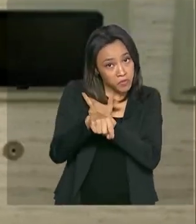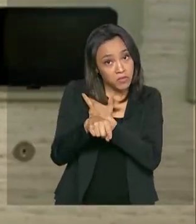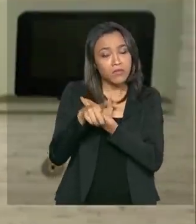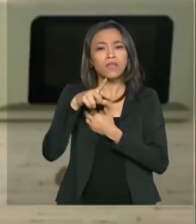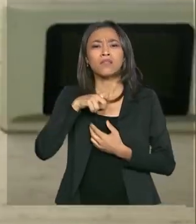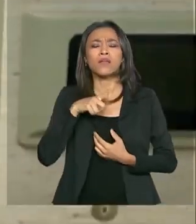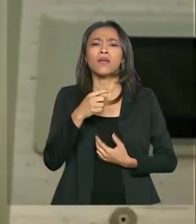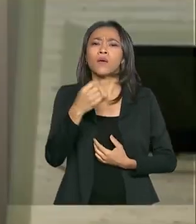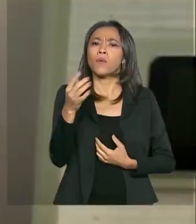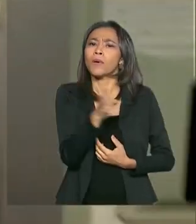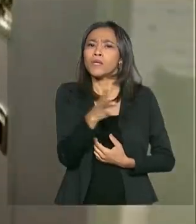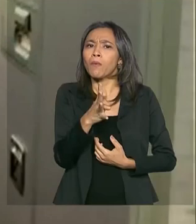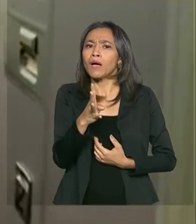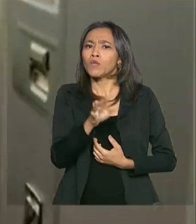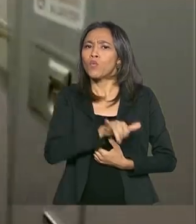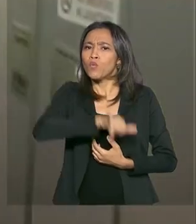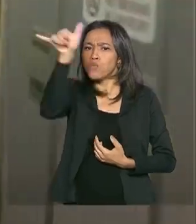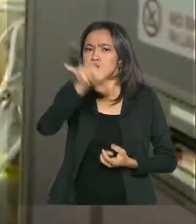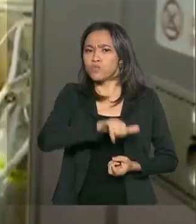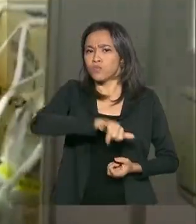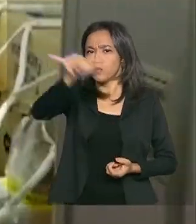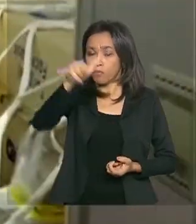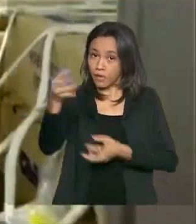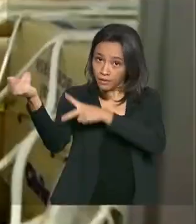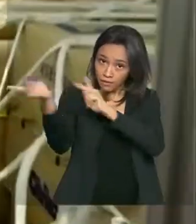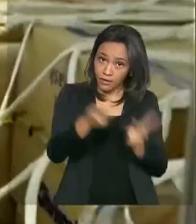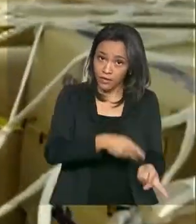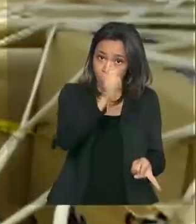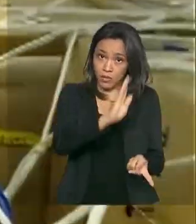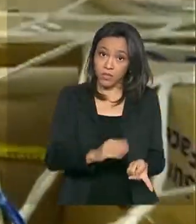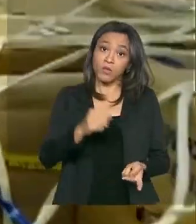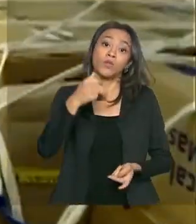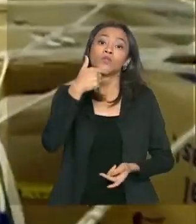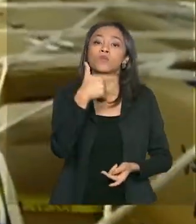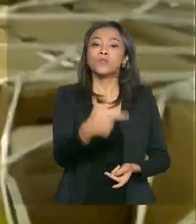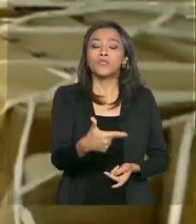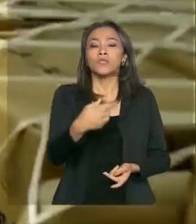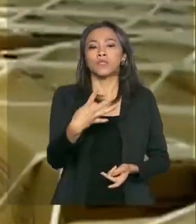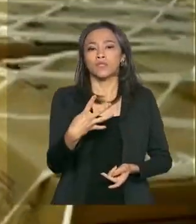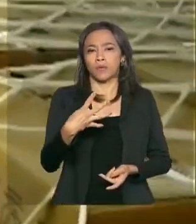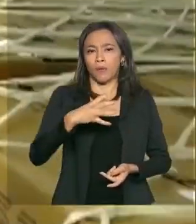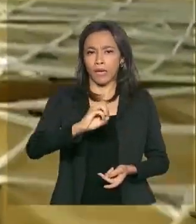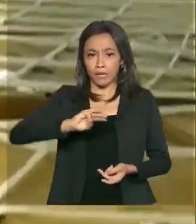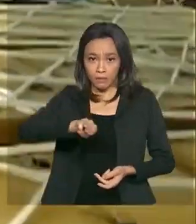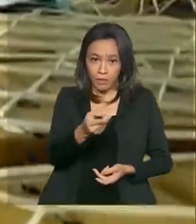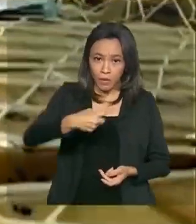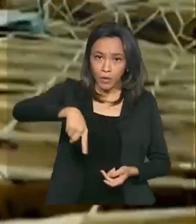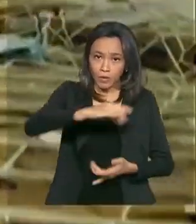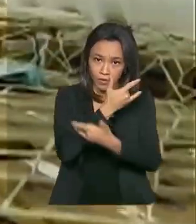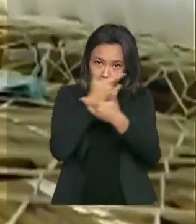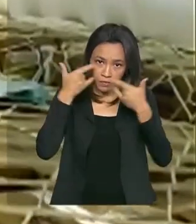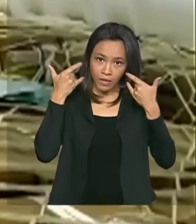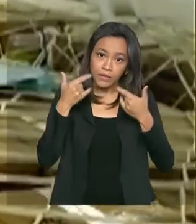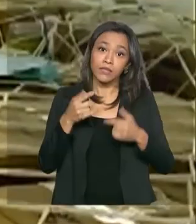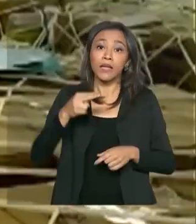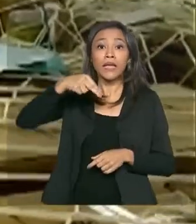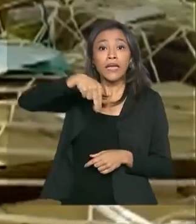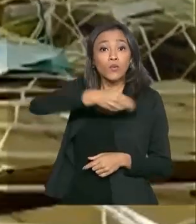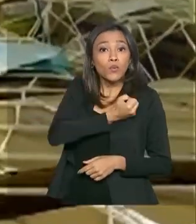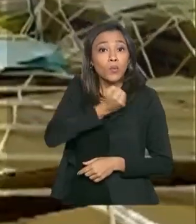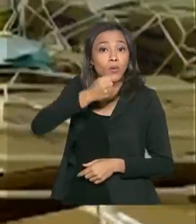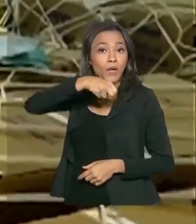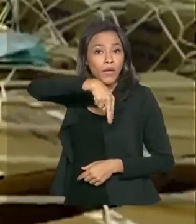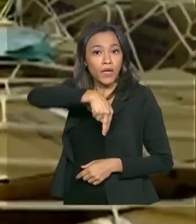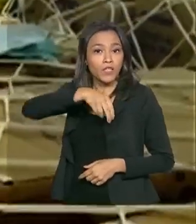44 voos para trazer ao país 240 milhões de máscaras cirúrgicas e N95